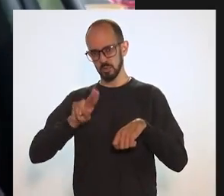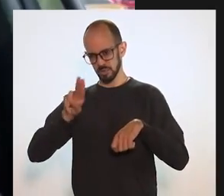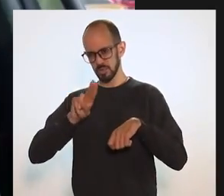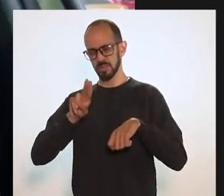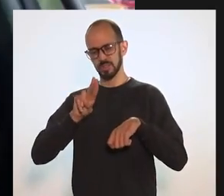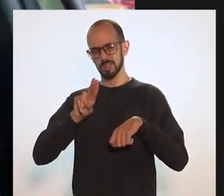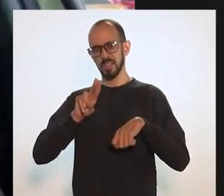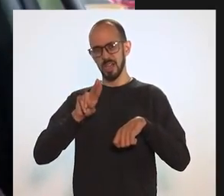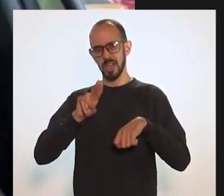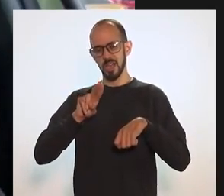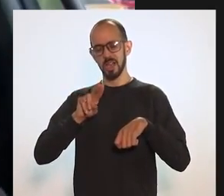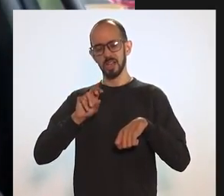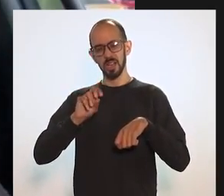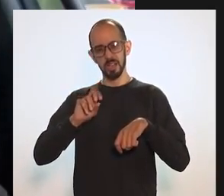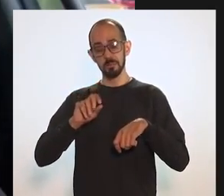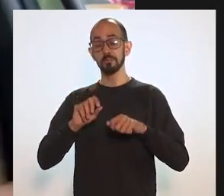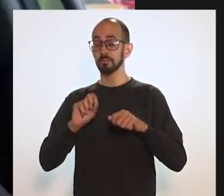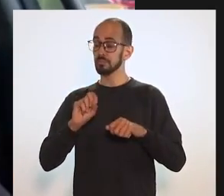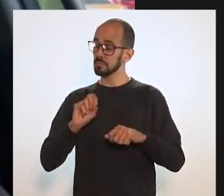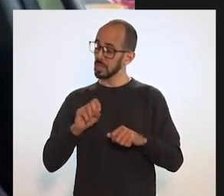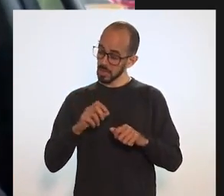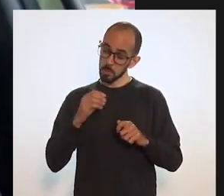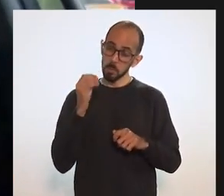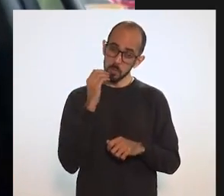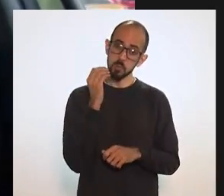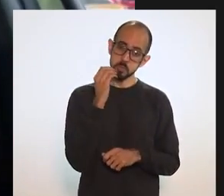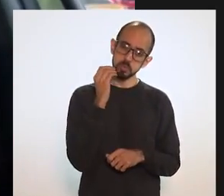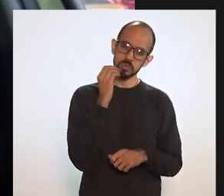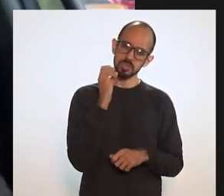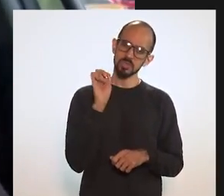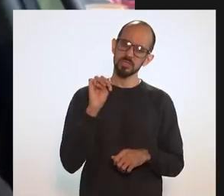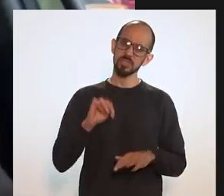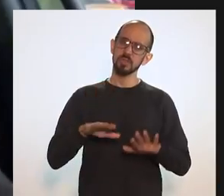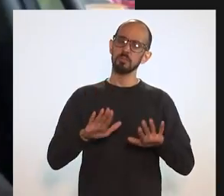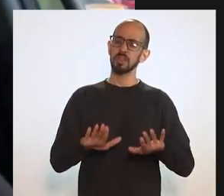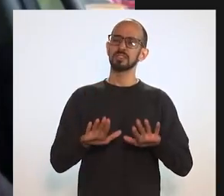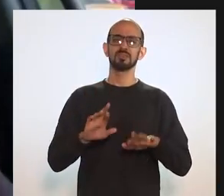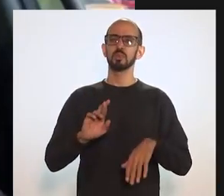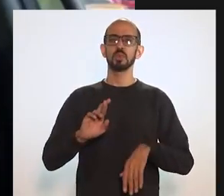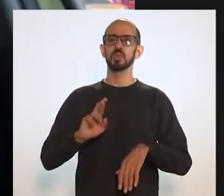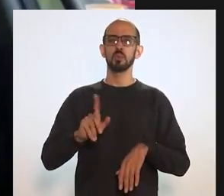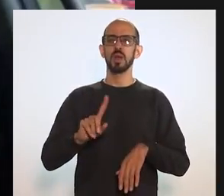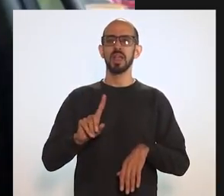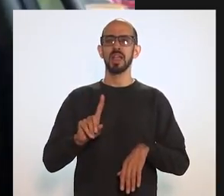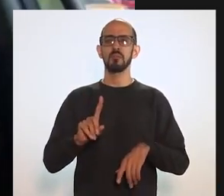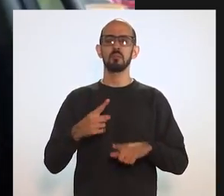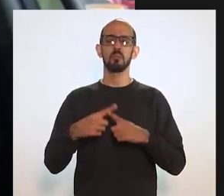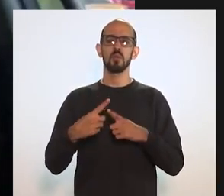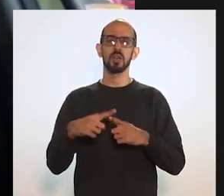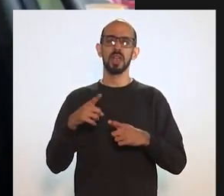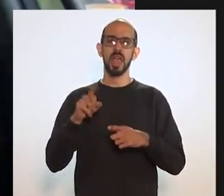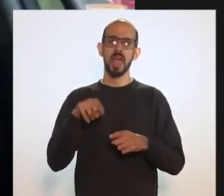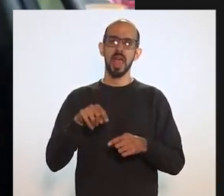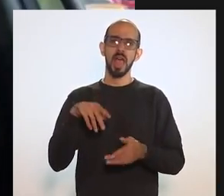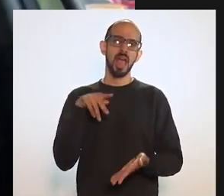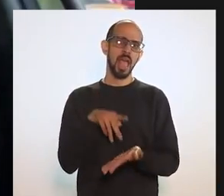pudéssemos usar todas em volume totalmente liberado, a gente até poderia considerar, mas não é o caso. É real.